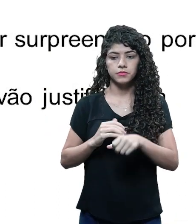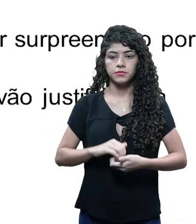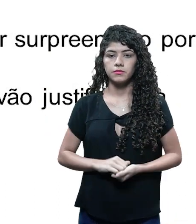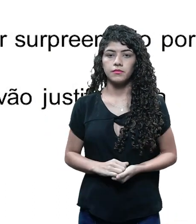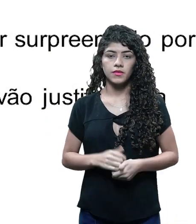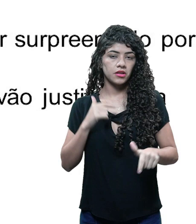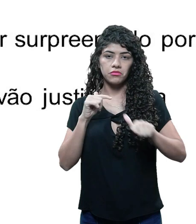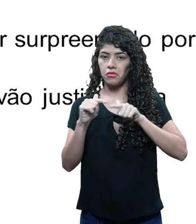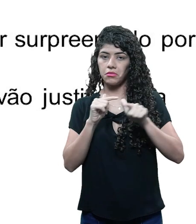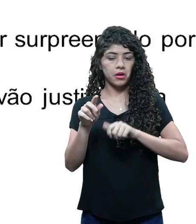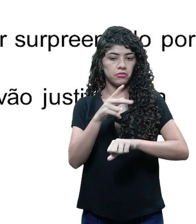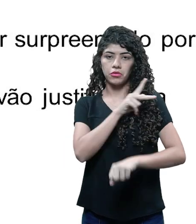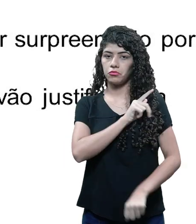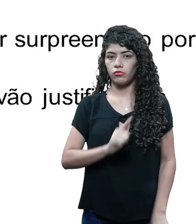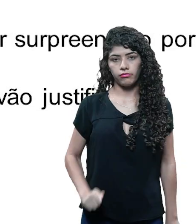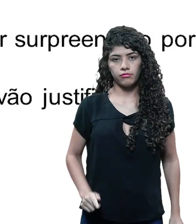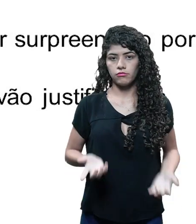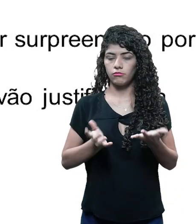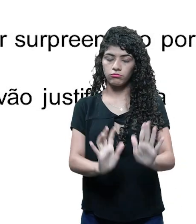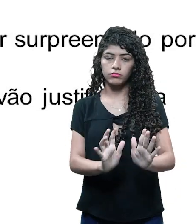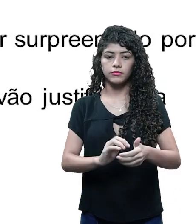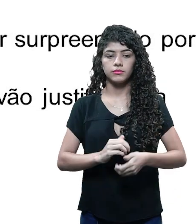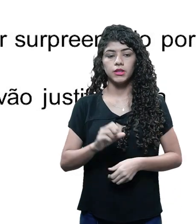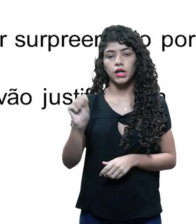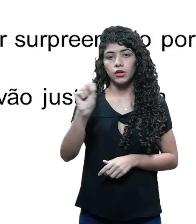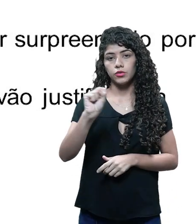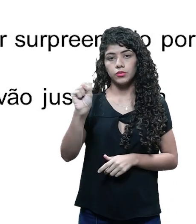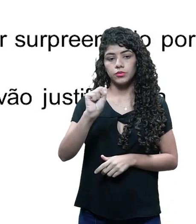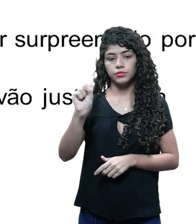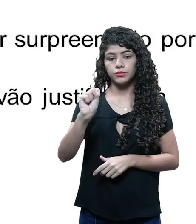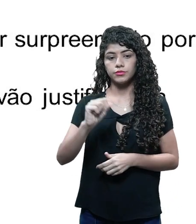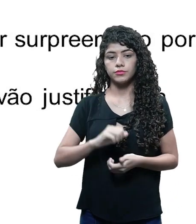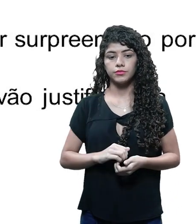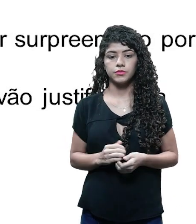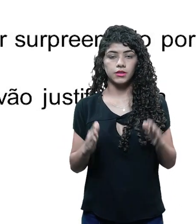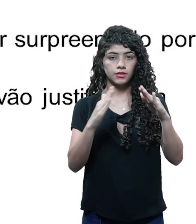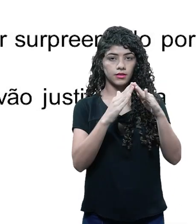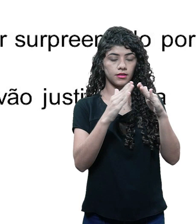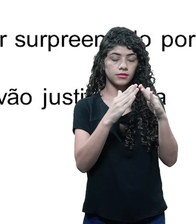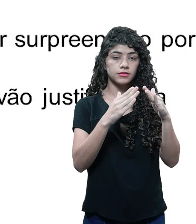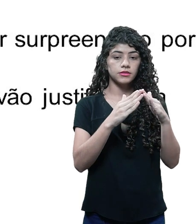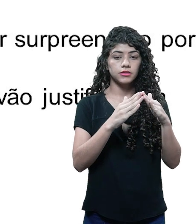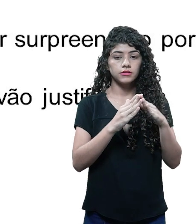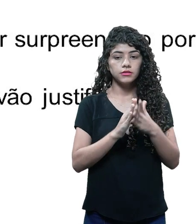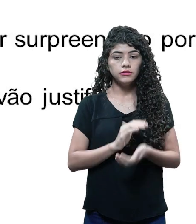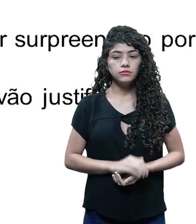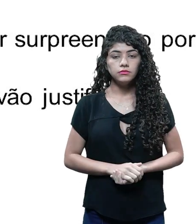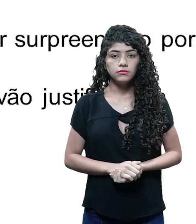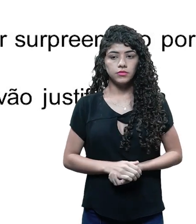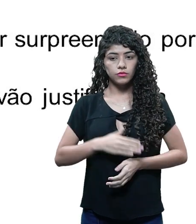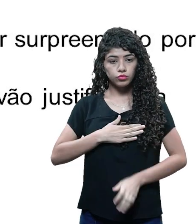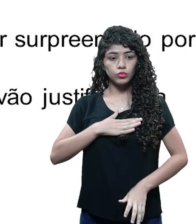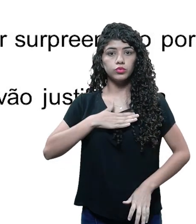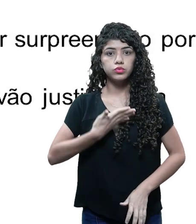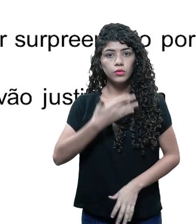posição de não trabalhar para o governo. A cena oito. Na frente da casa de Estevam, ele